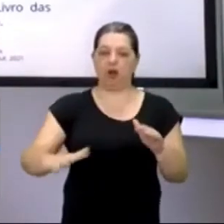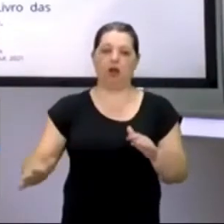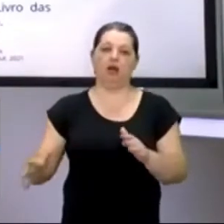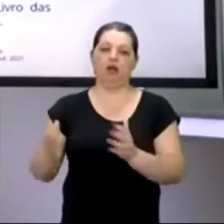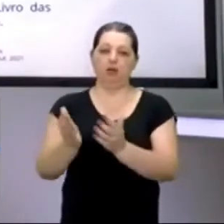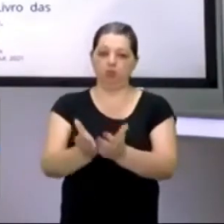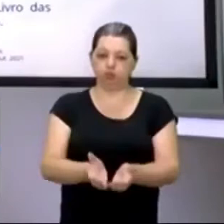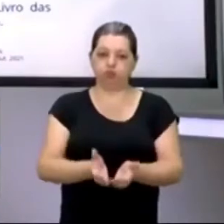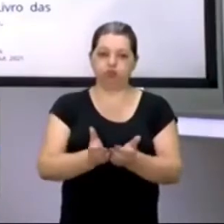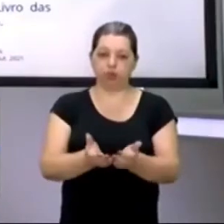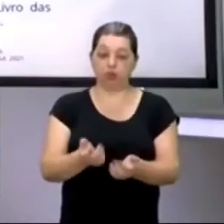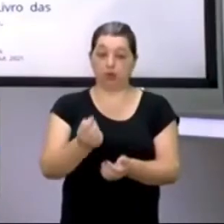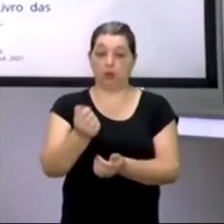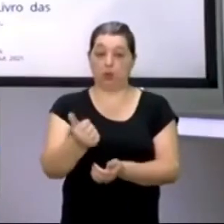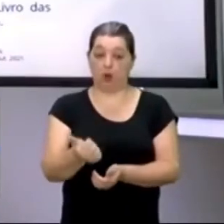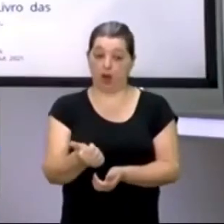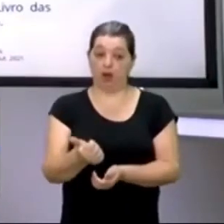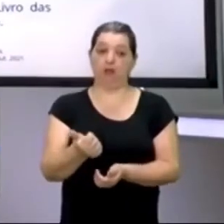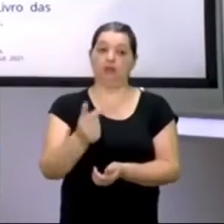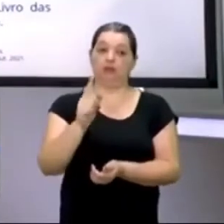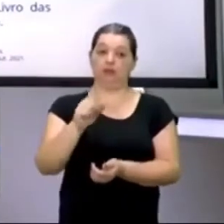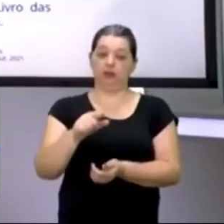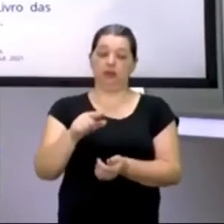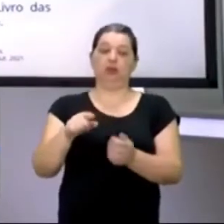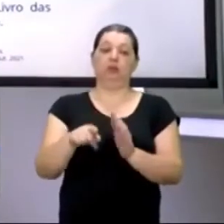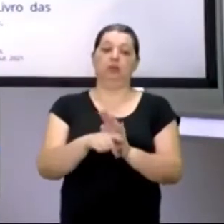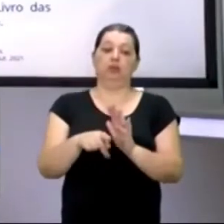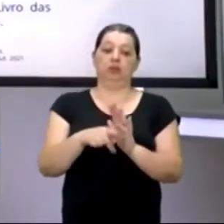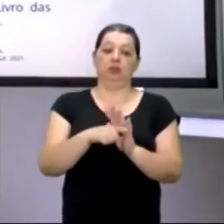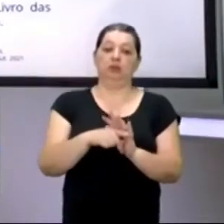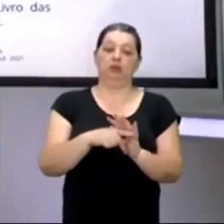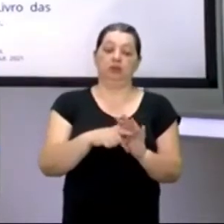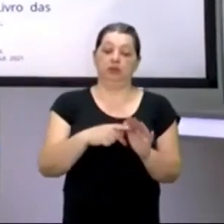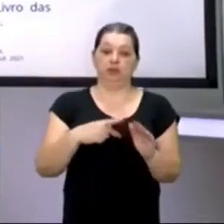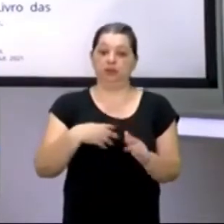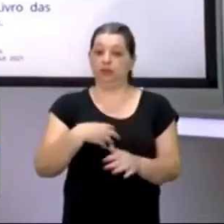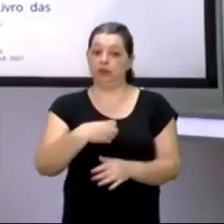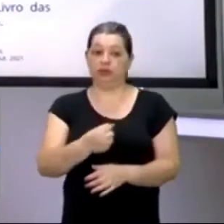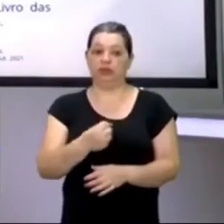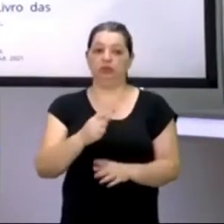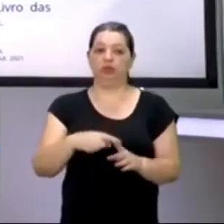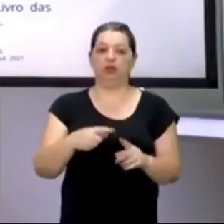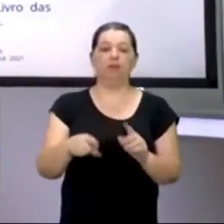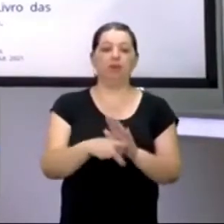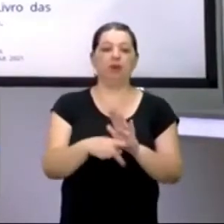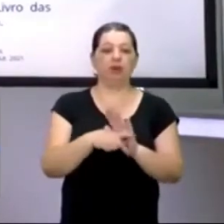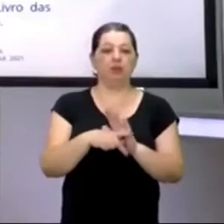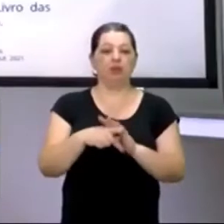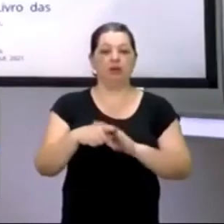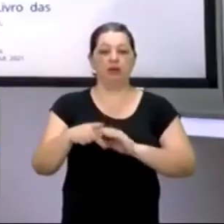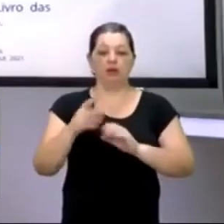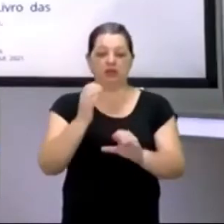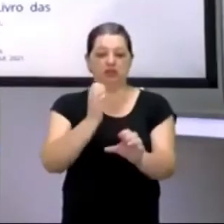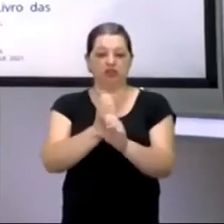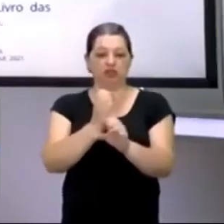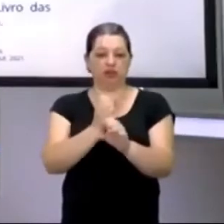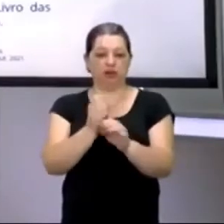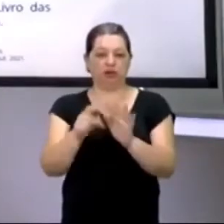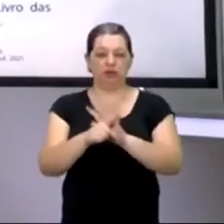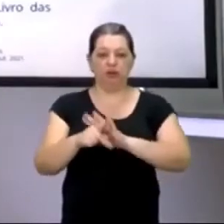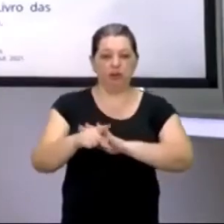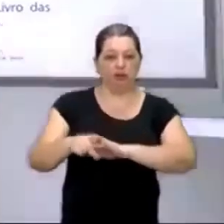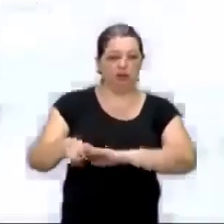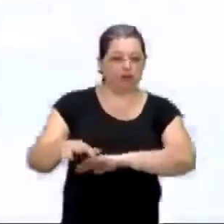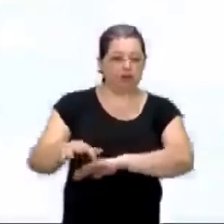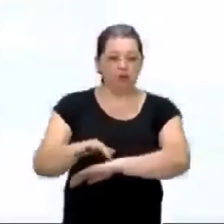suicídio hoje. Na época, era uma aventura espetacular. Era uma aventura de engenharia. E uma coisa que a gente tem que